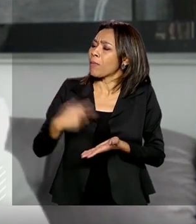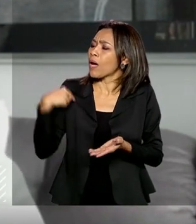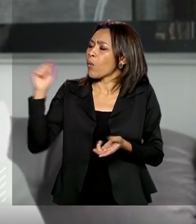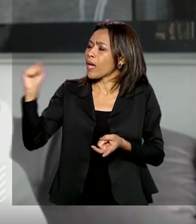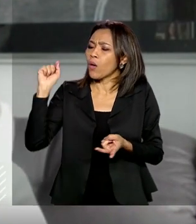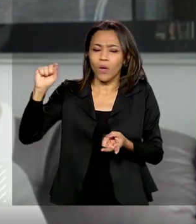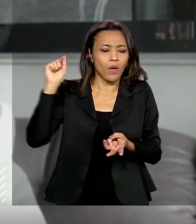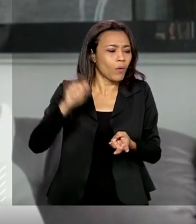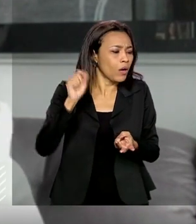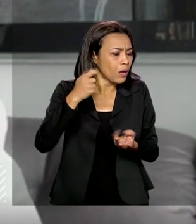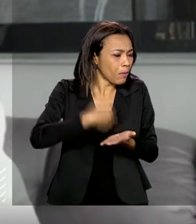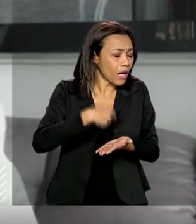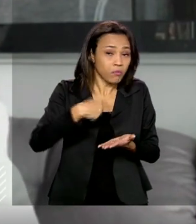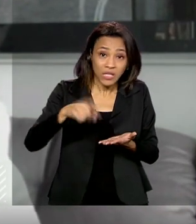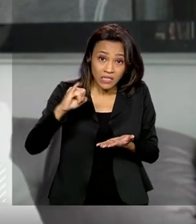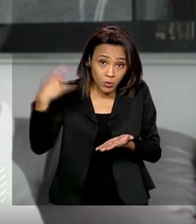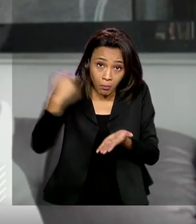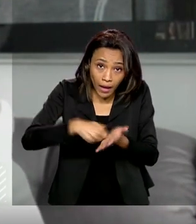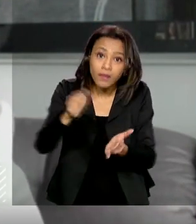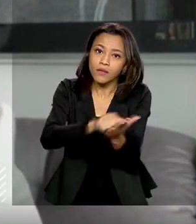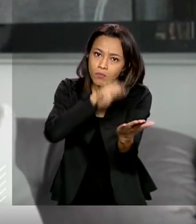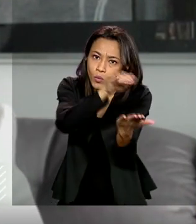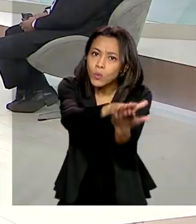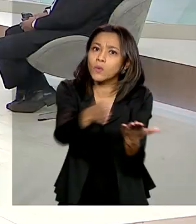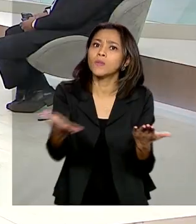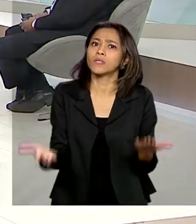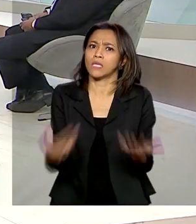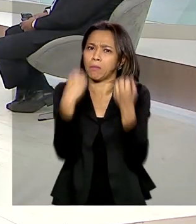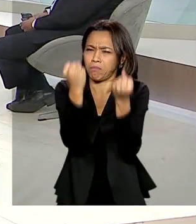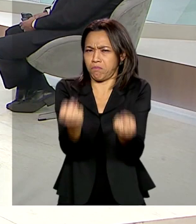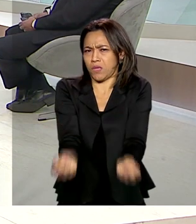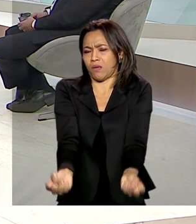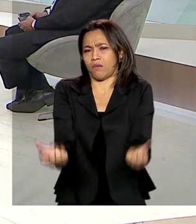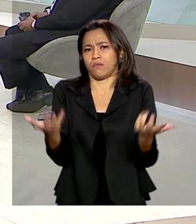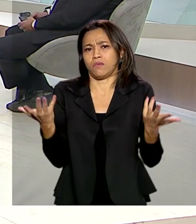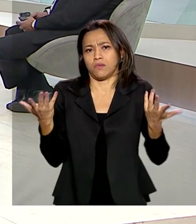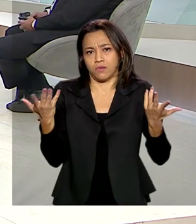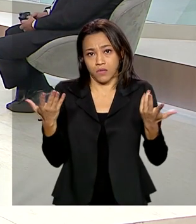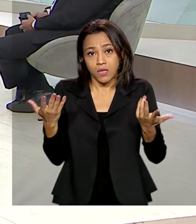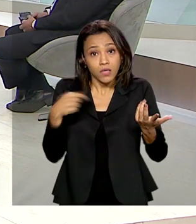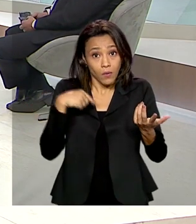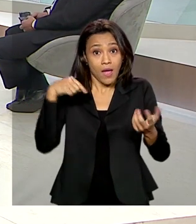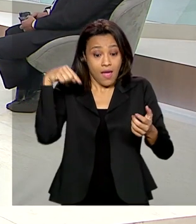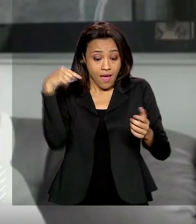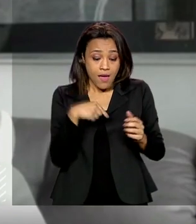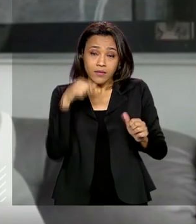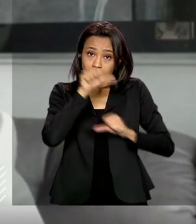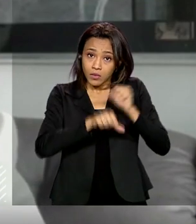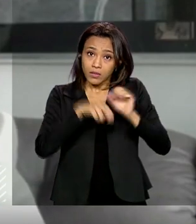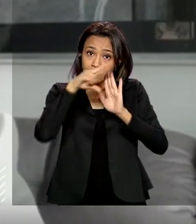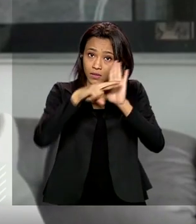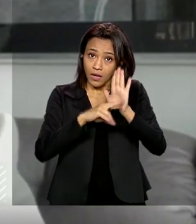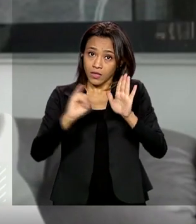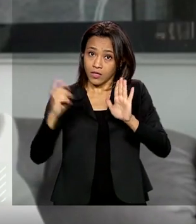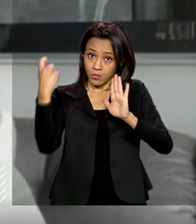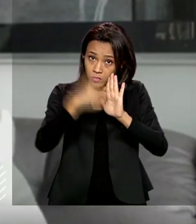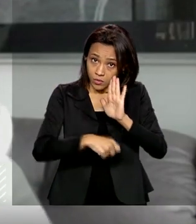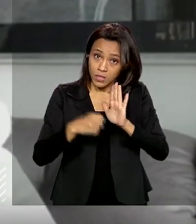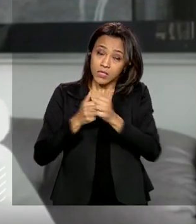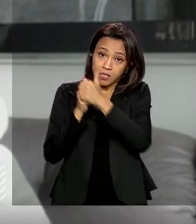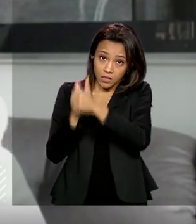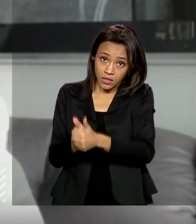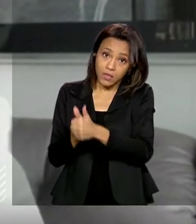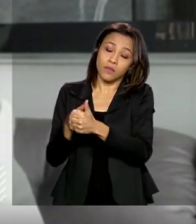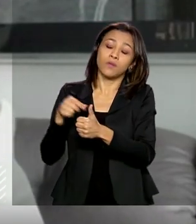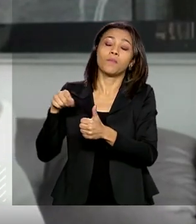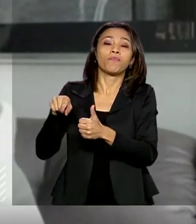para pagar direitinho, porque senão tem multos, encargos são enormes. Então, inicialmente, essa reforma só proposta pela CBS, já